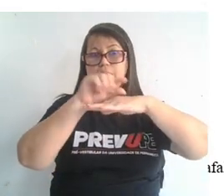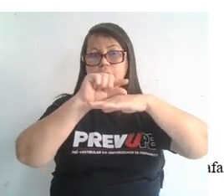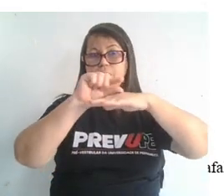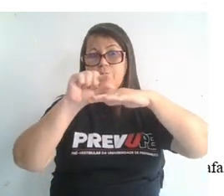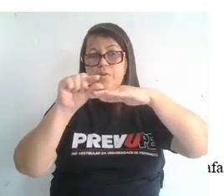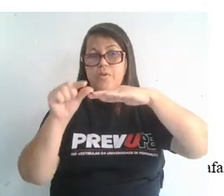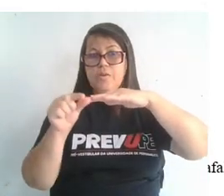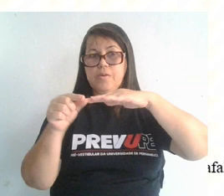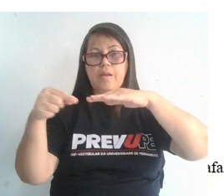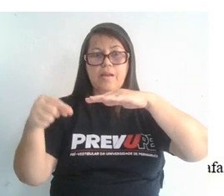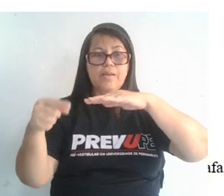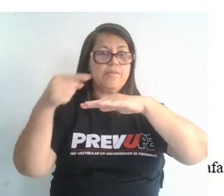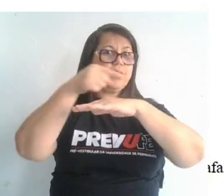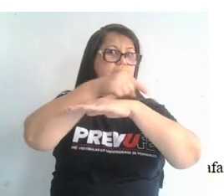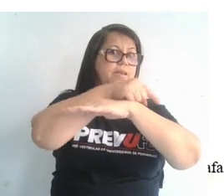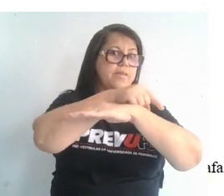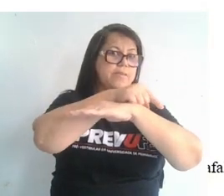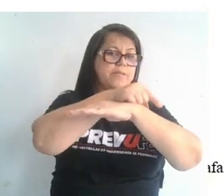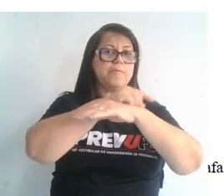e crosta oceânica.